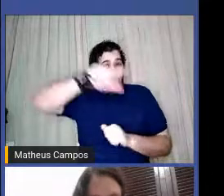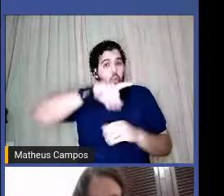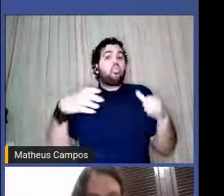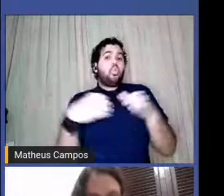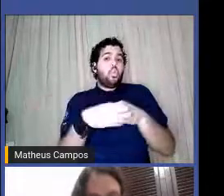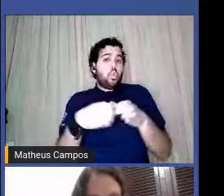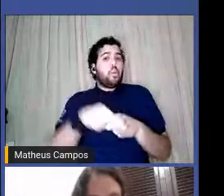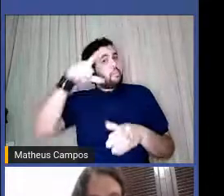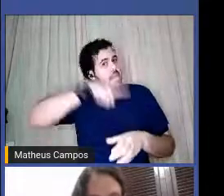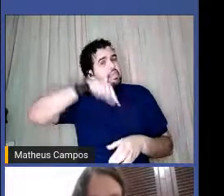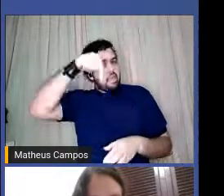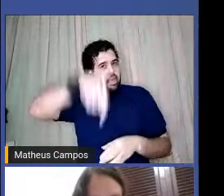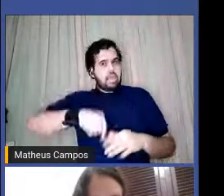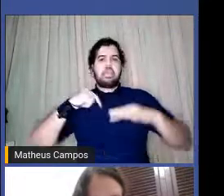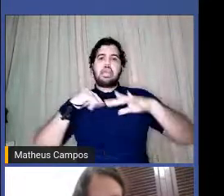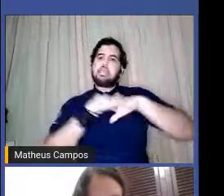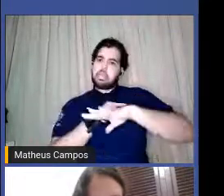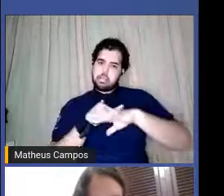cidade.